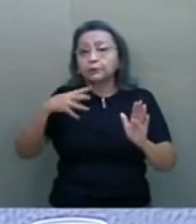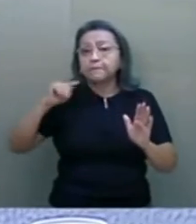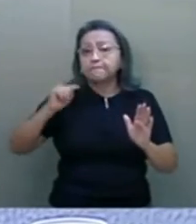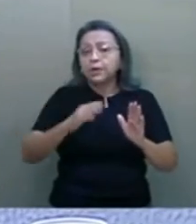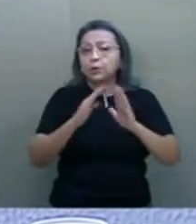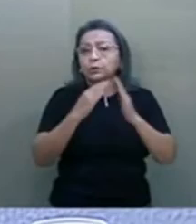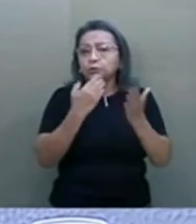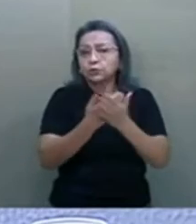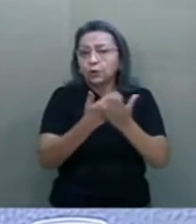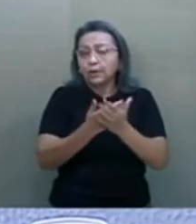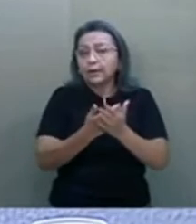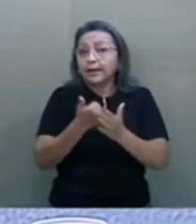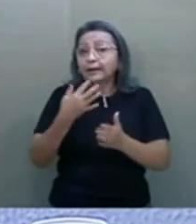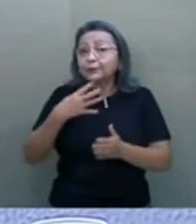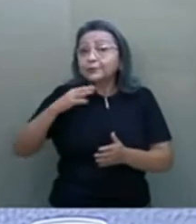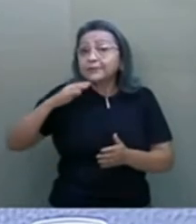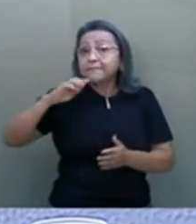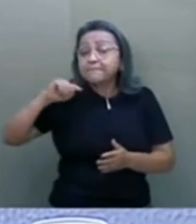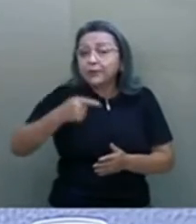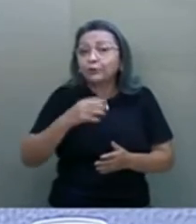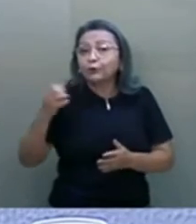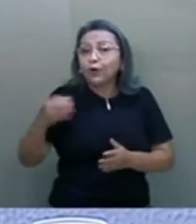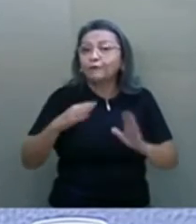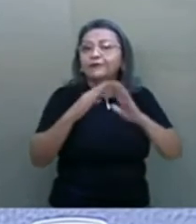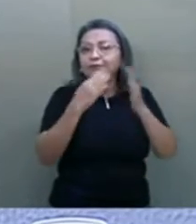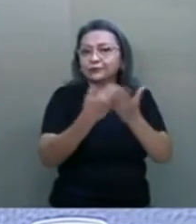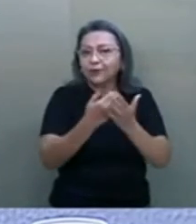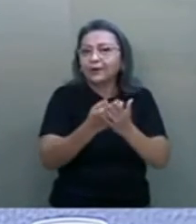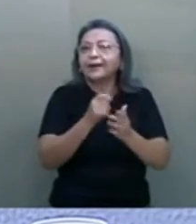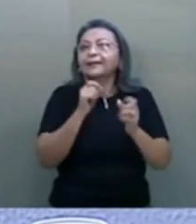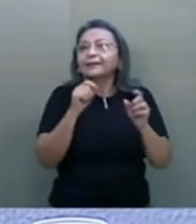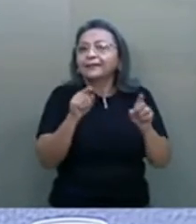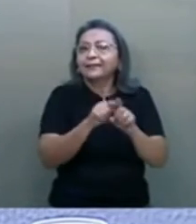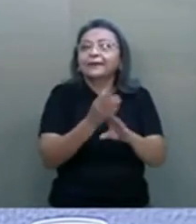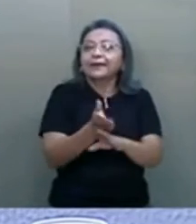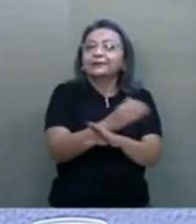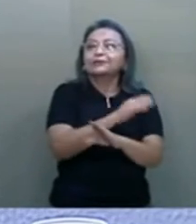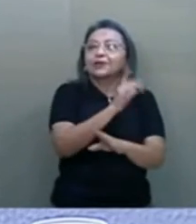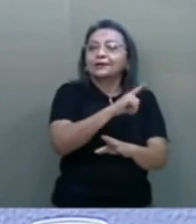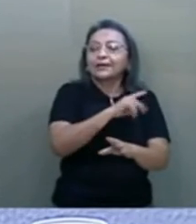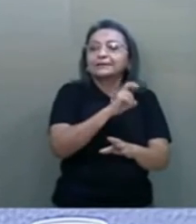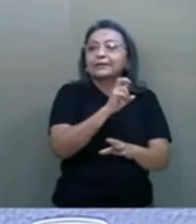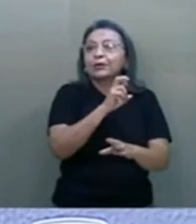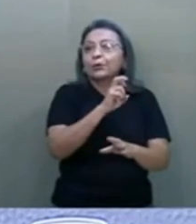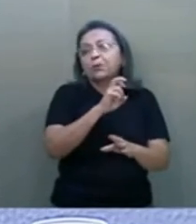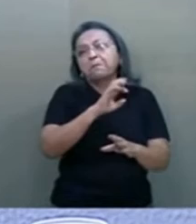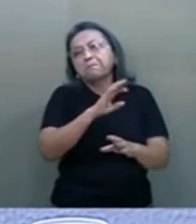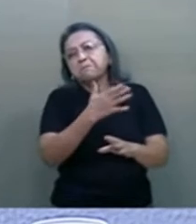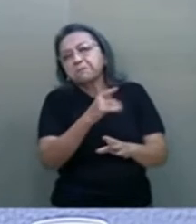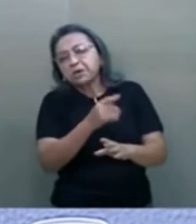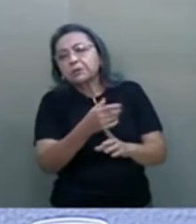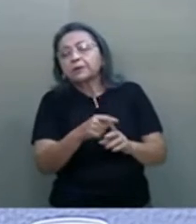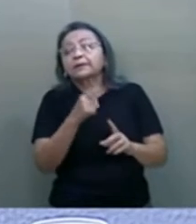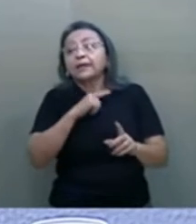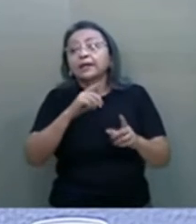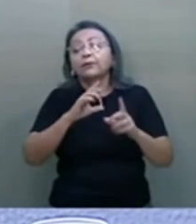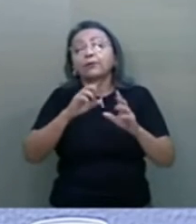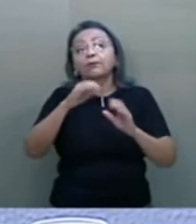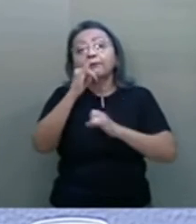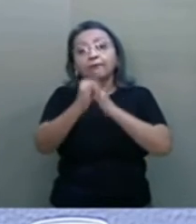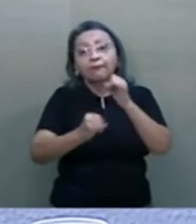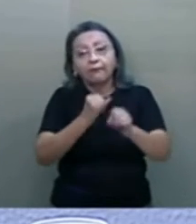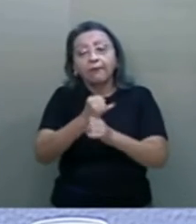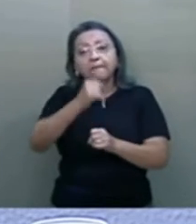este ano, 14 mil novas escolas, além das cerca de 11 mil escolas que já atendemos hoje. Temos o Internet Brasil, que